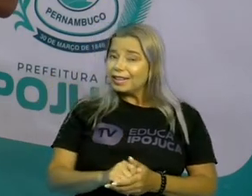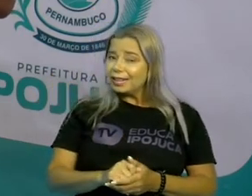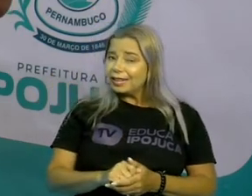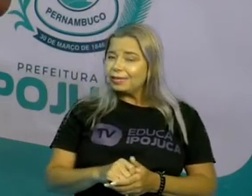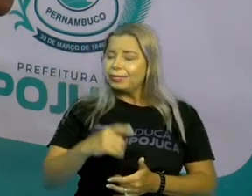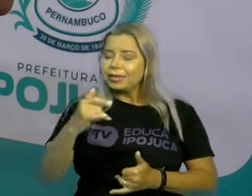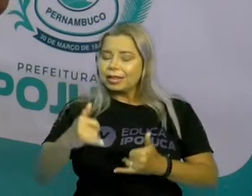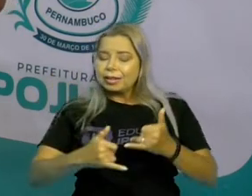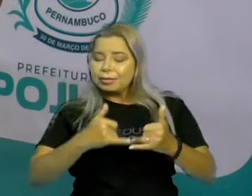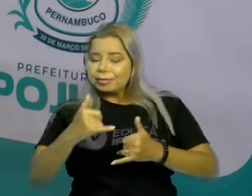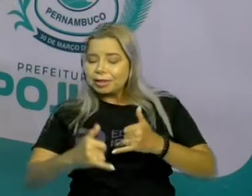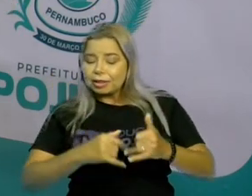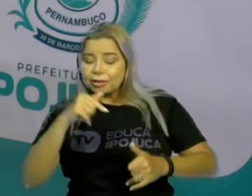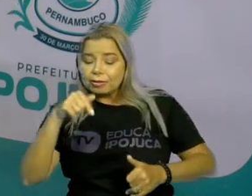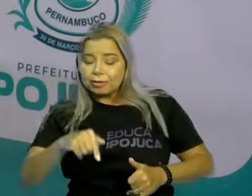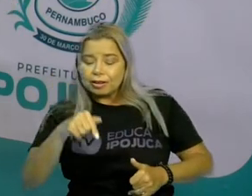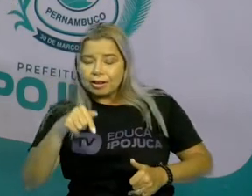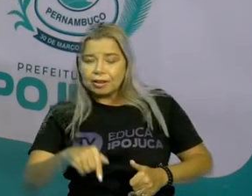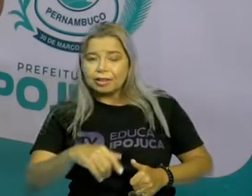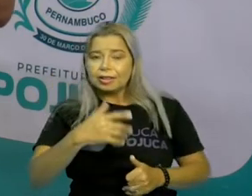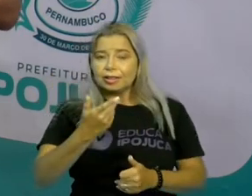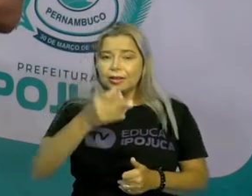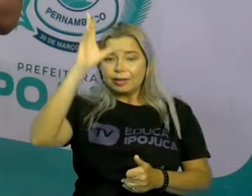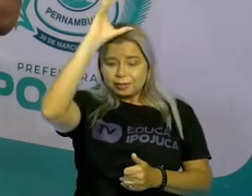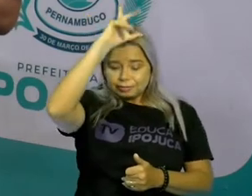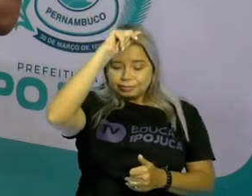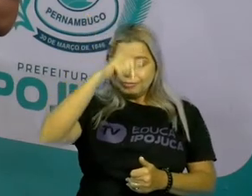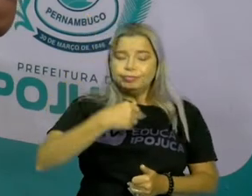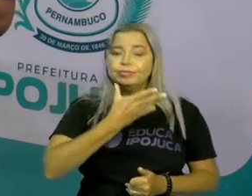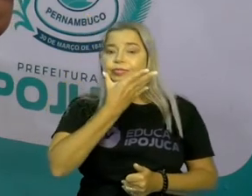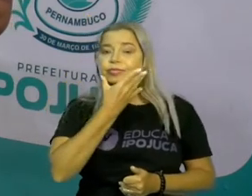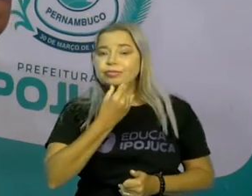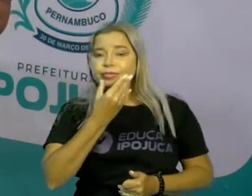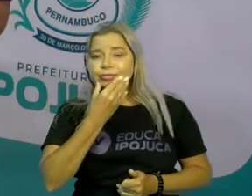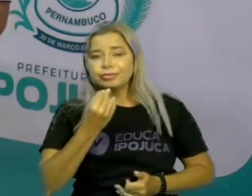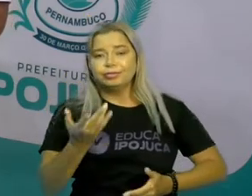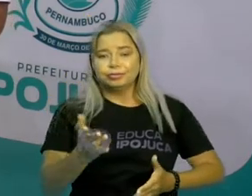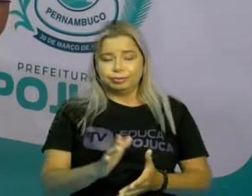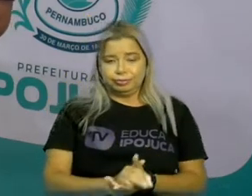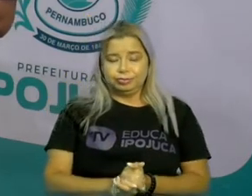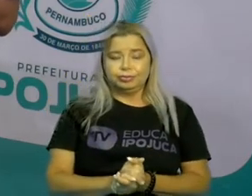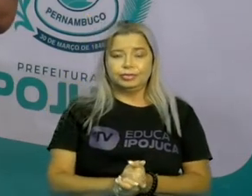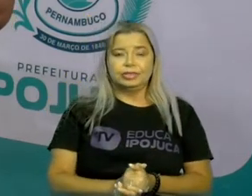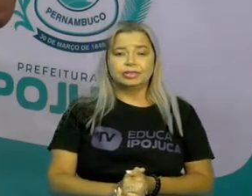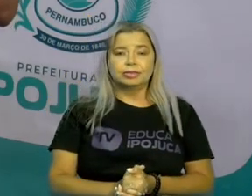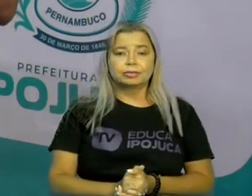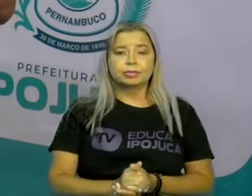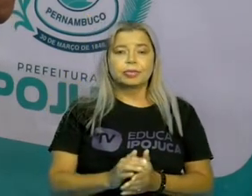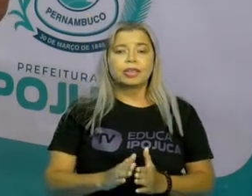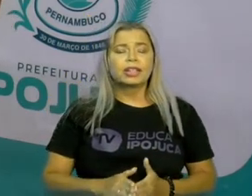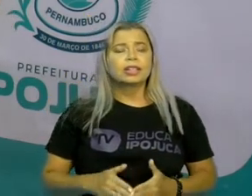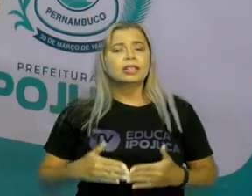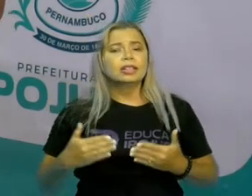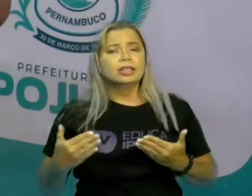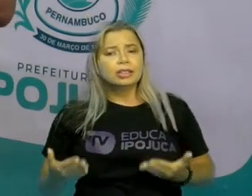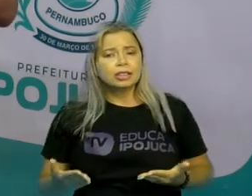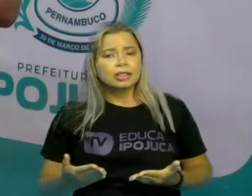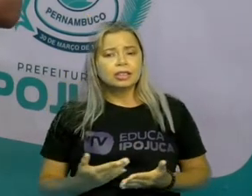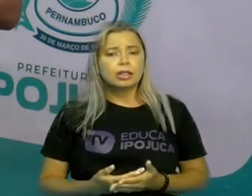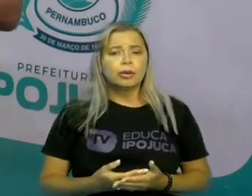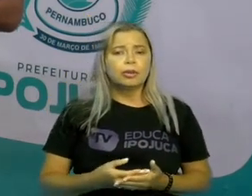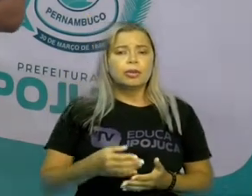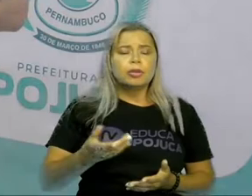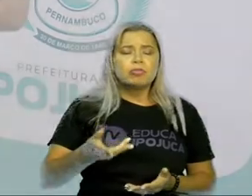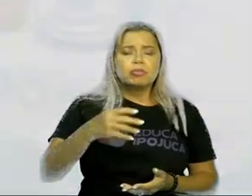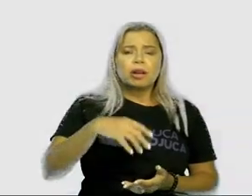brincadeirinha com o cobrador na história. E aí vamos ver o que tem nessa seguinte, né? Da interpretação